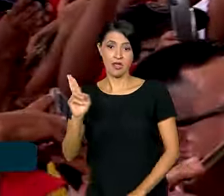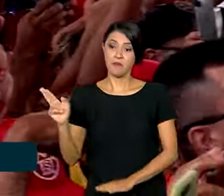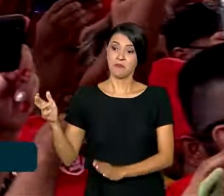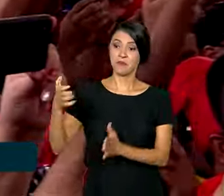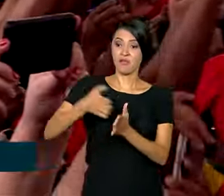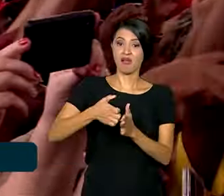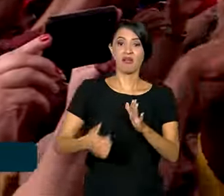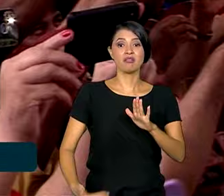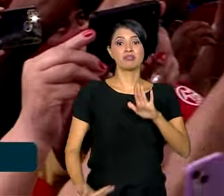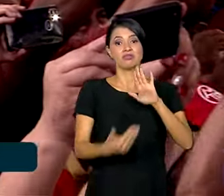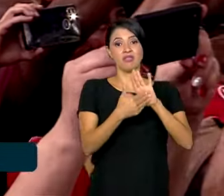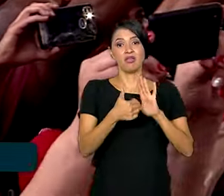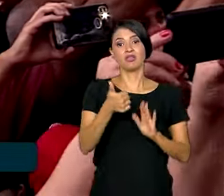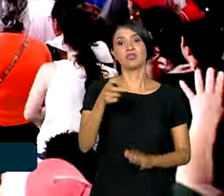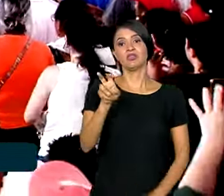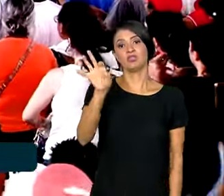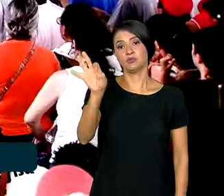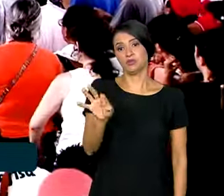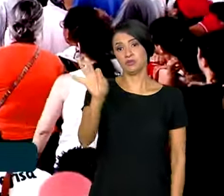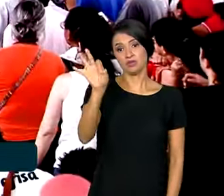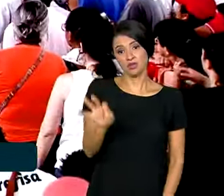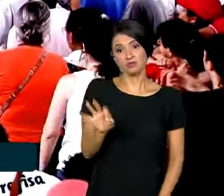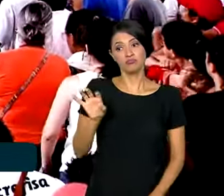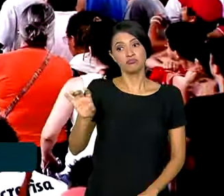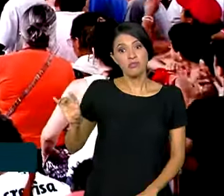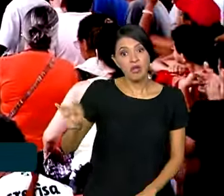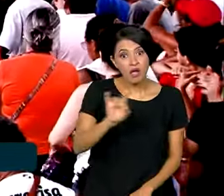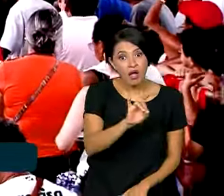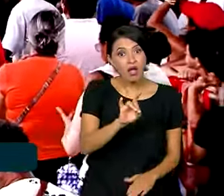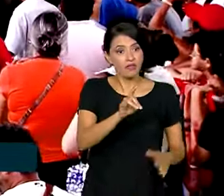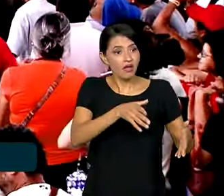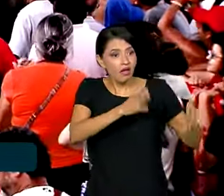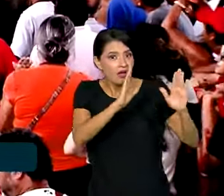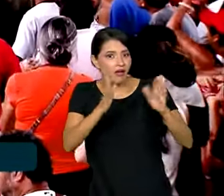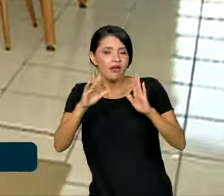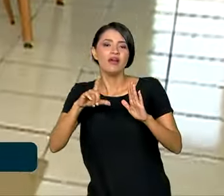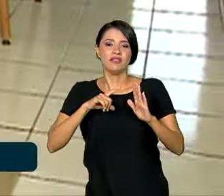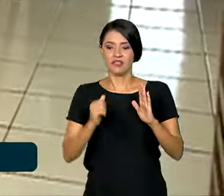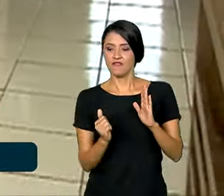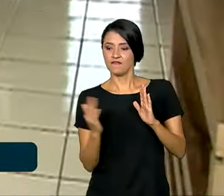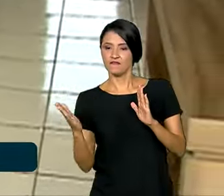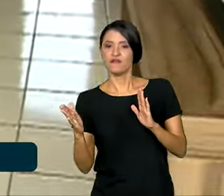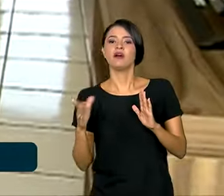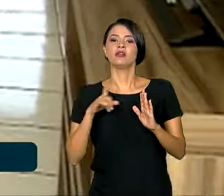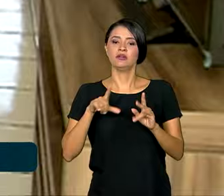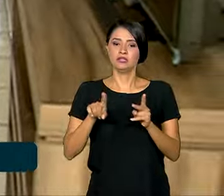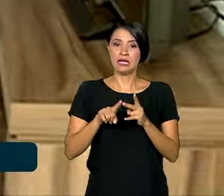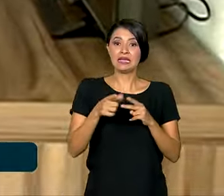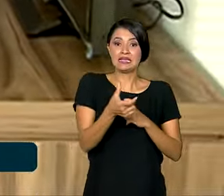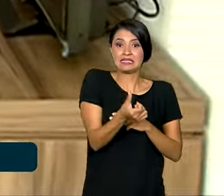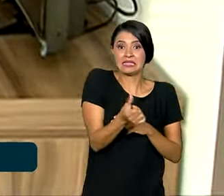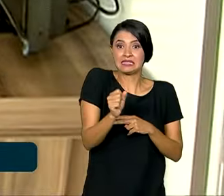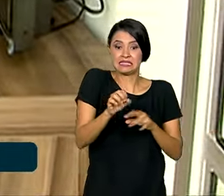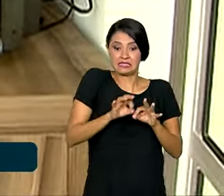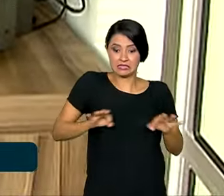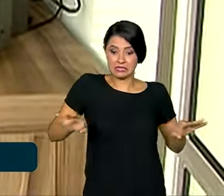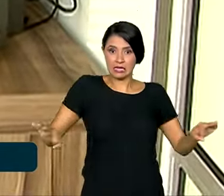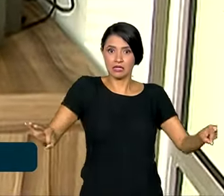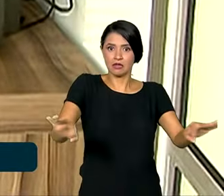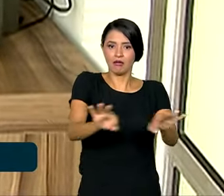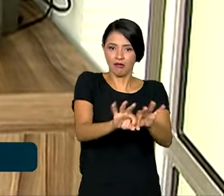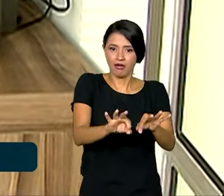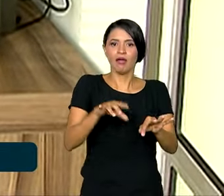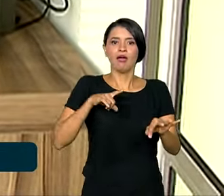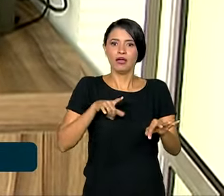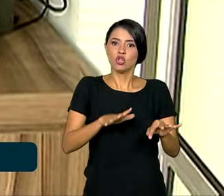pagar no máximo 15%. Cada um dos apartamentos vai ter varanda e 68 metros quadrados